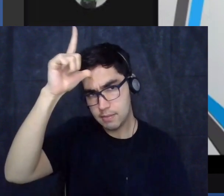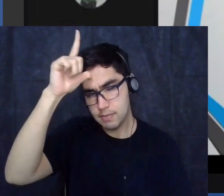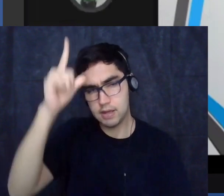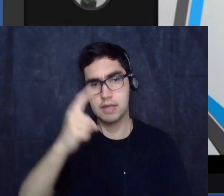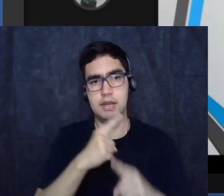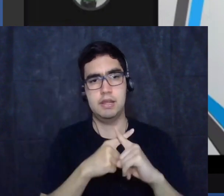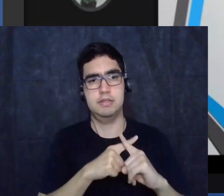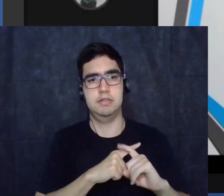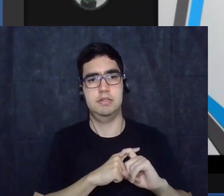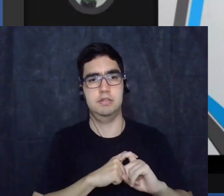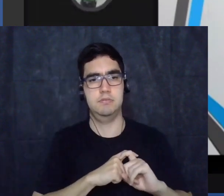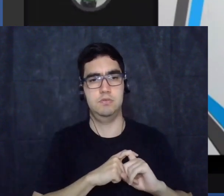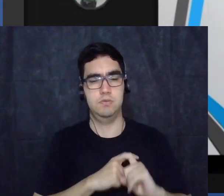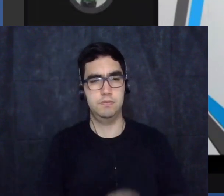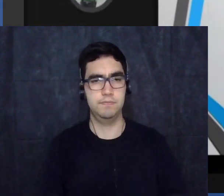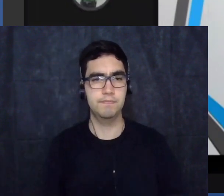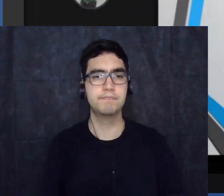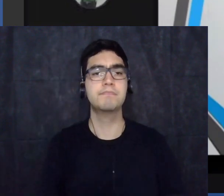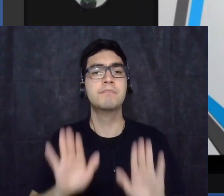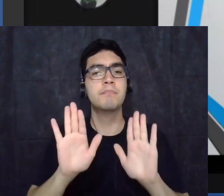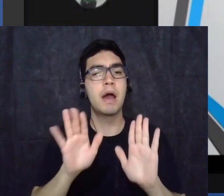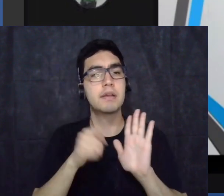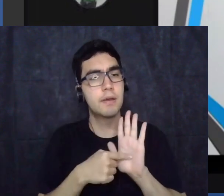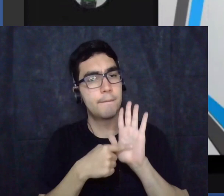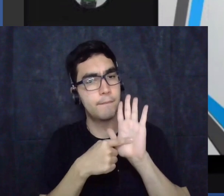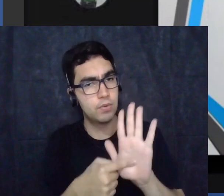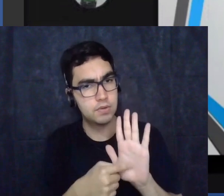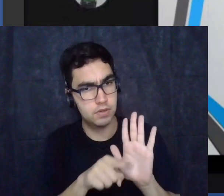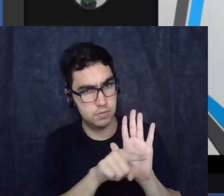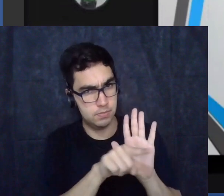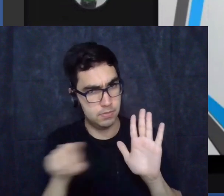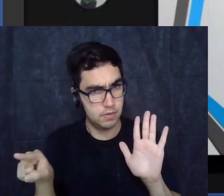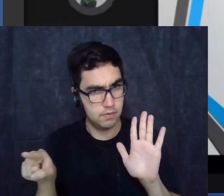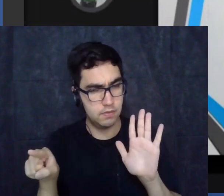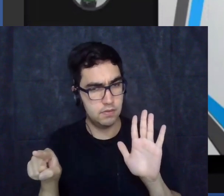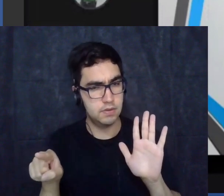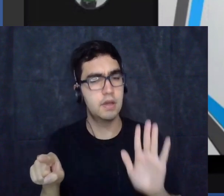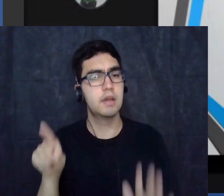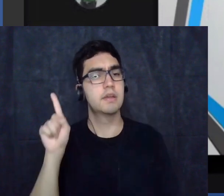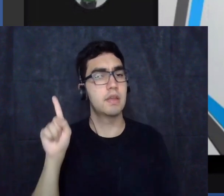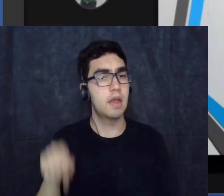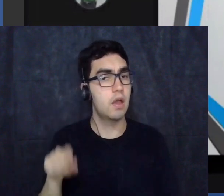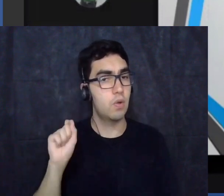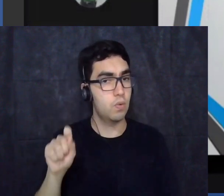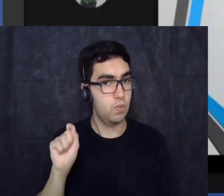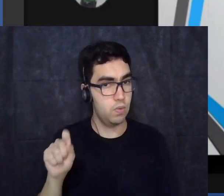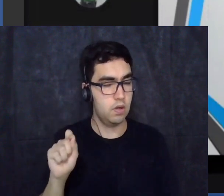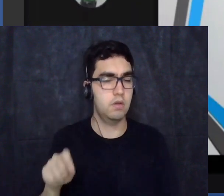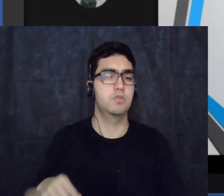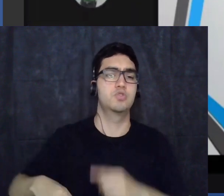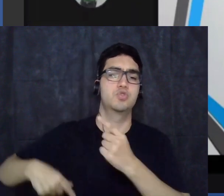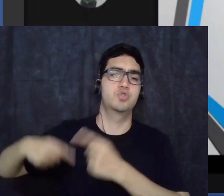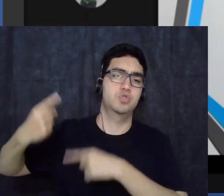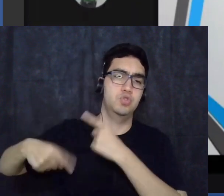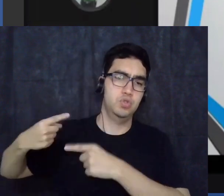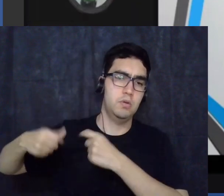mas o que eu estou mostrando para vocês é que todo o discurso